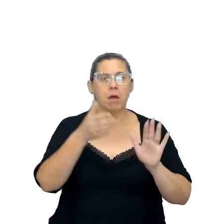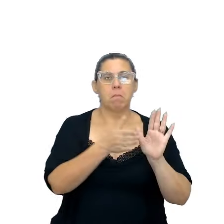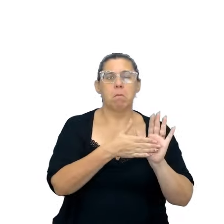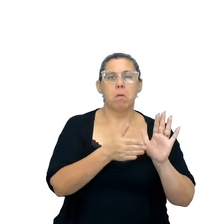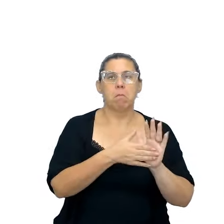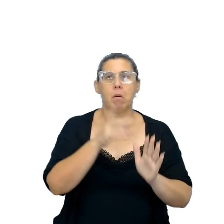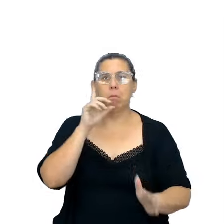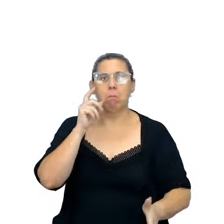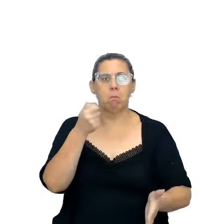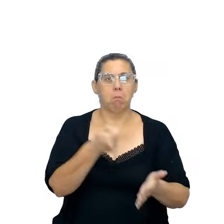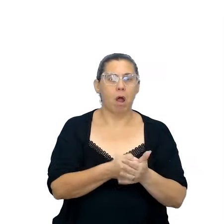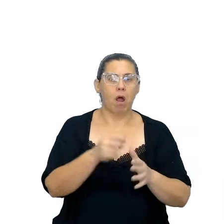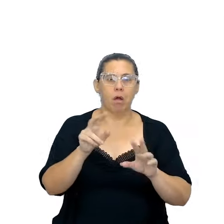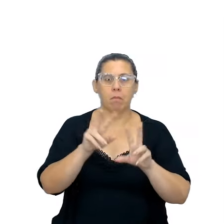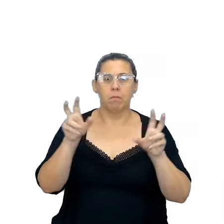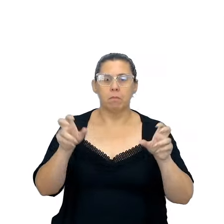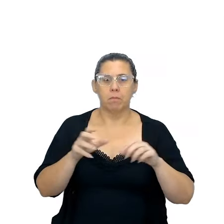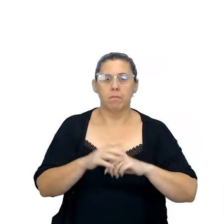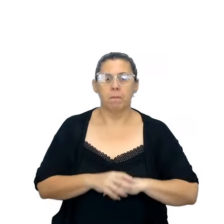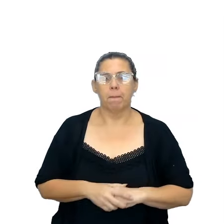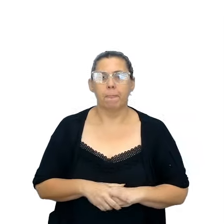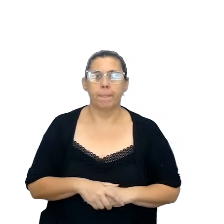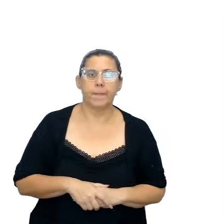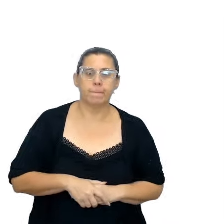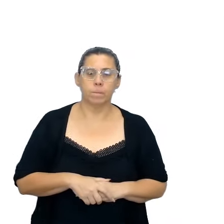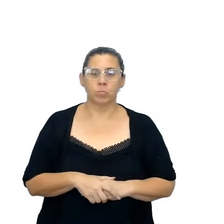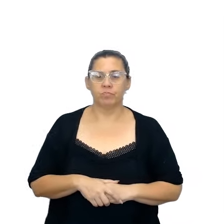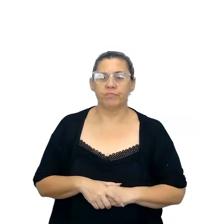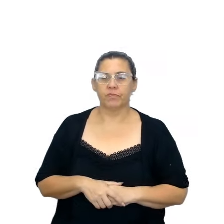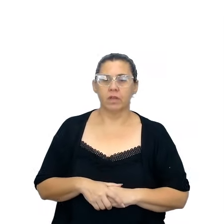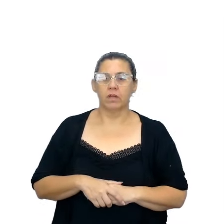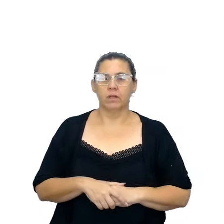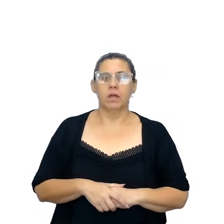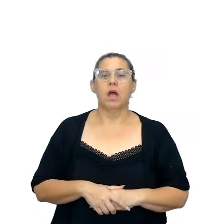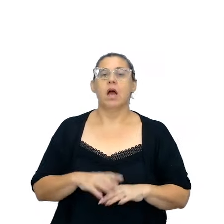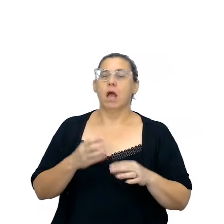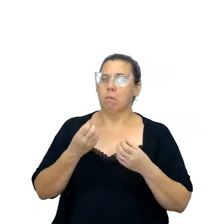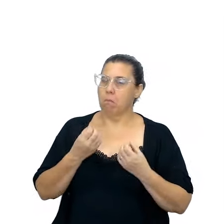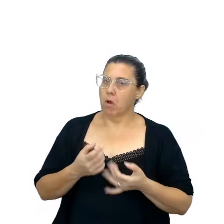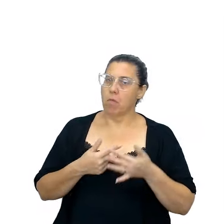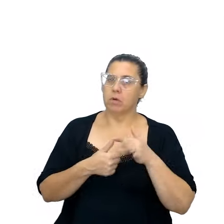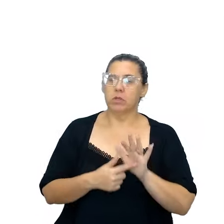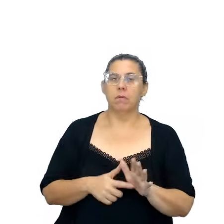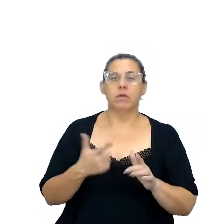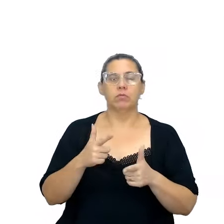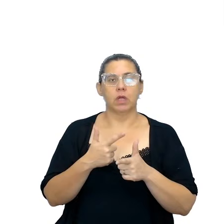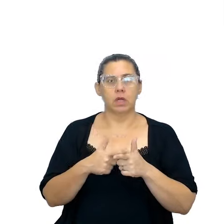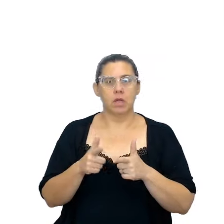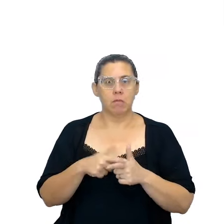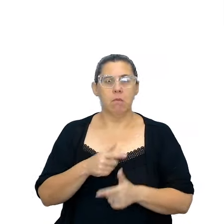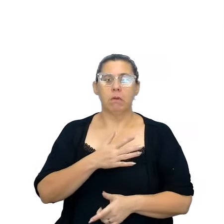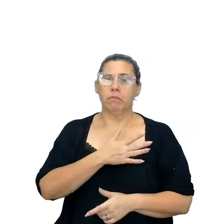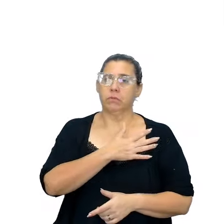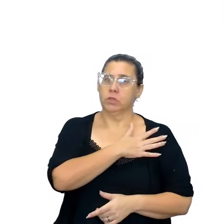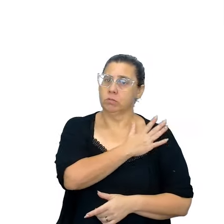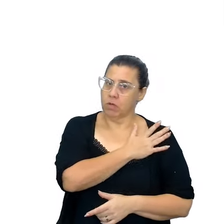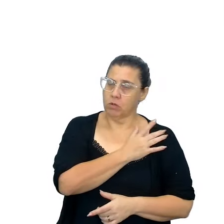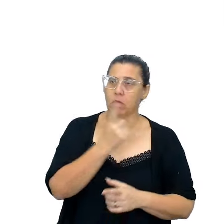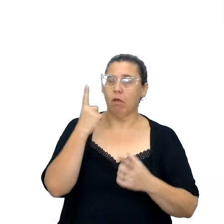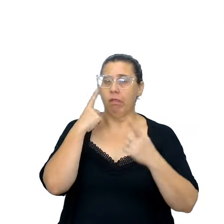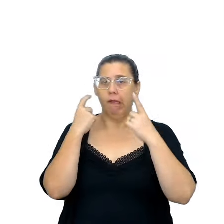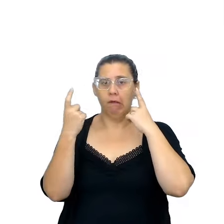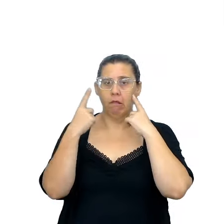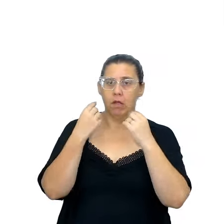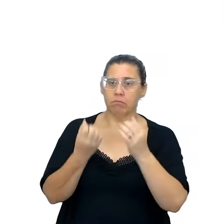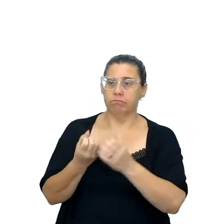solução para a temática, aí é bom orientar para que não haja nenhum problema de preconceito com as ideias que